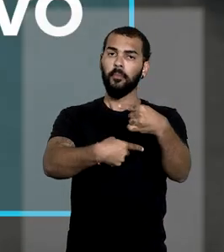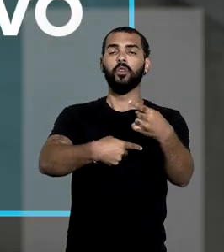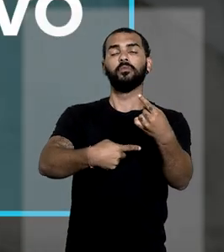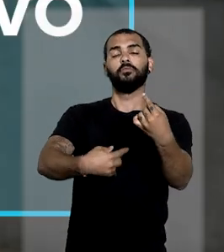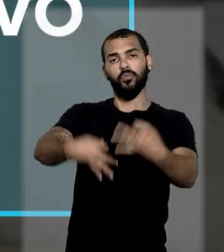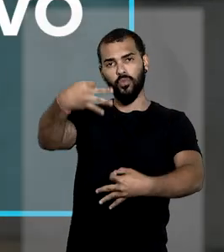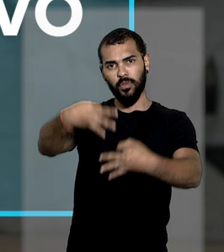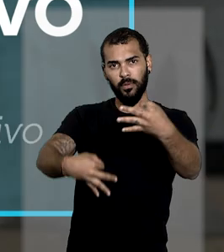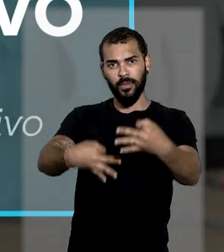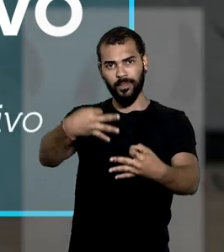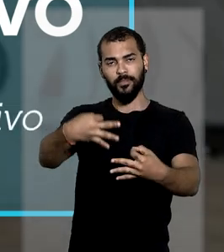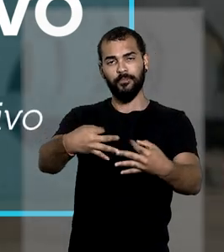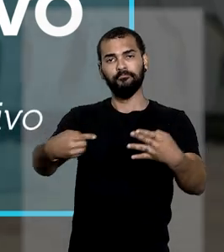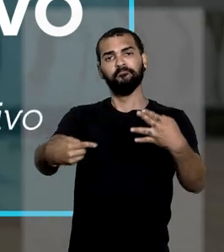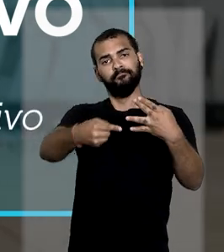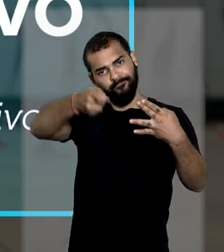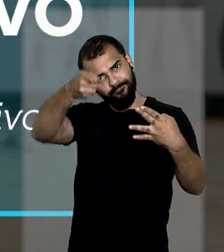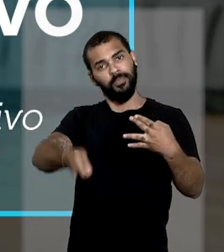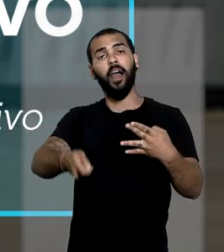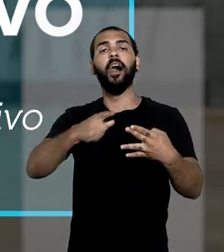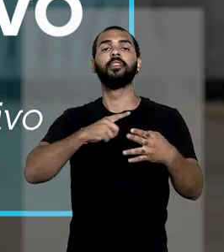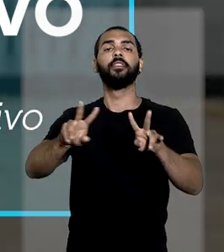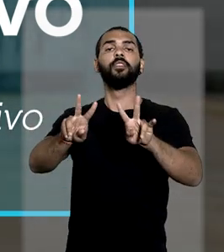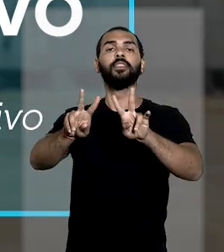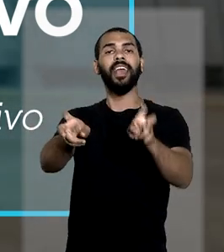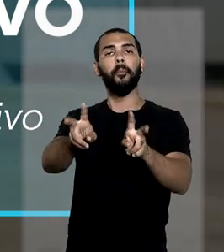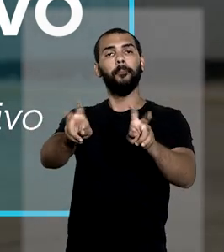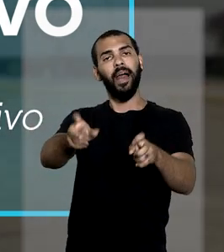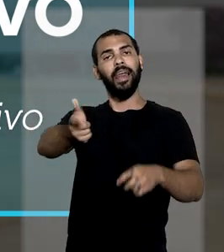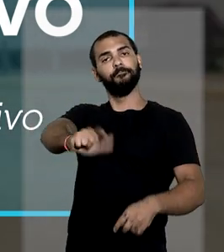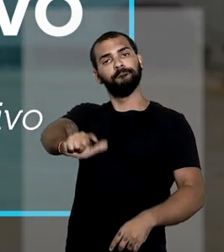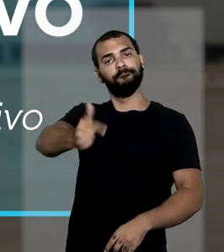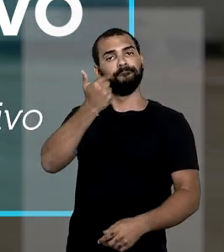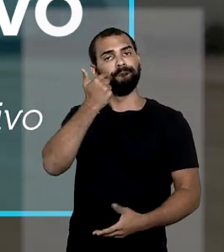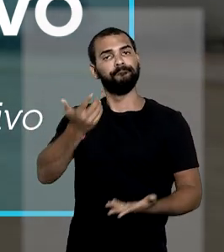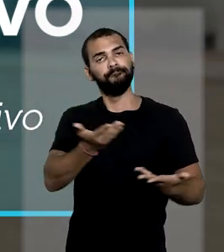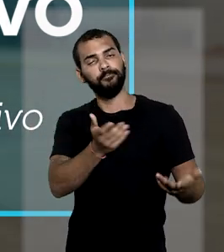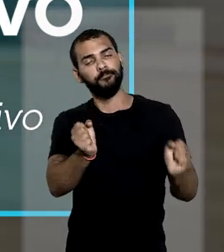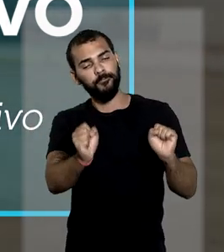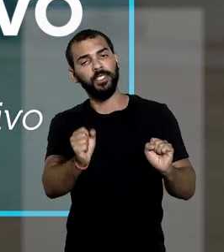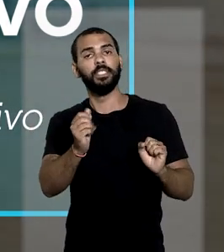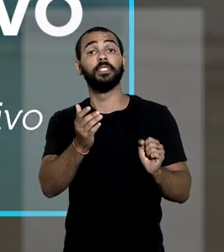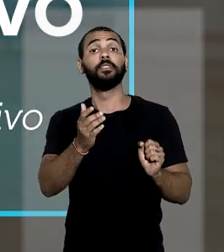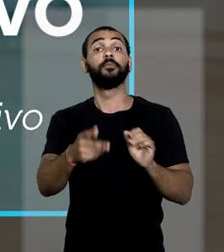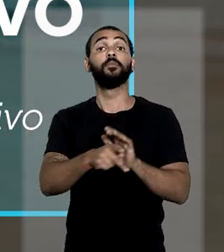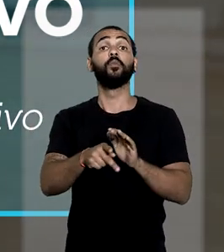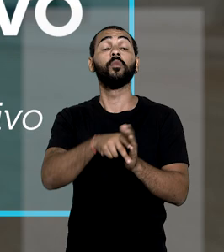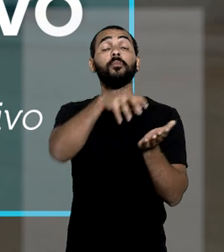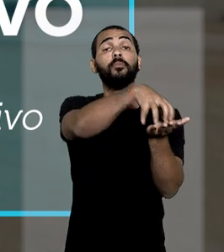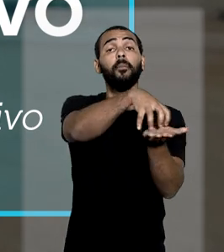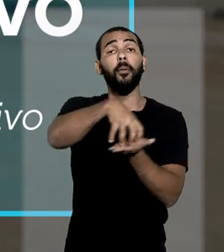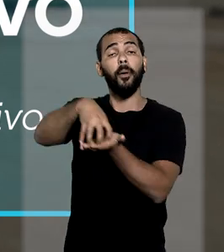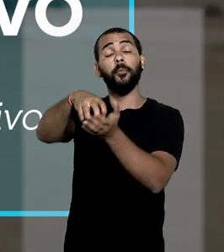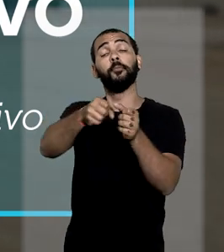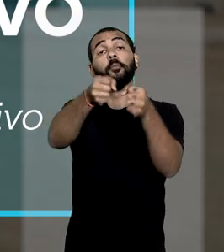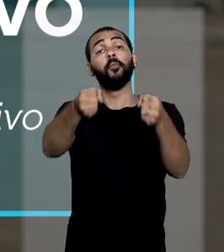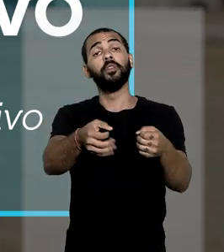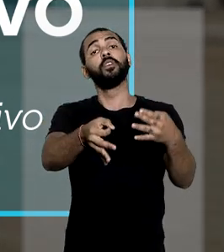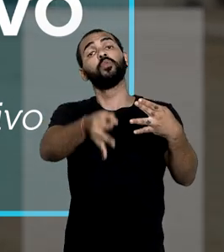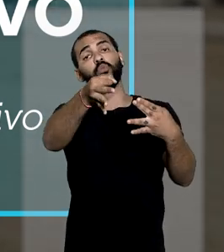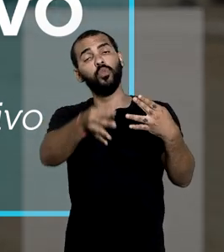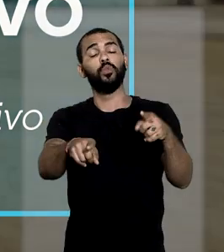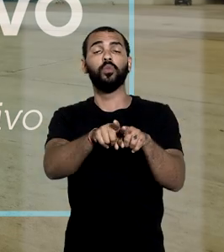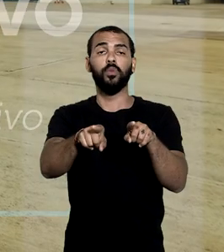decisão final é consolidada em forma de tema repetitivo, para melhor compreensão dos órgãos do Poder Judiciário e